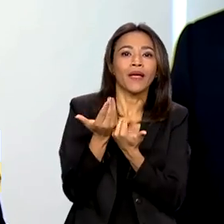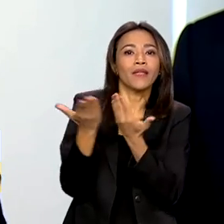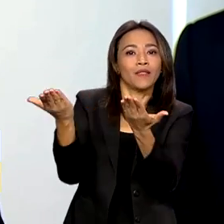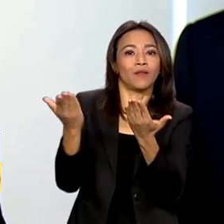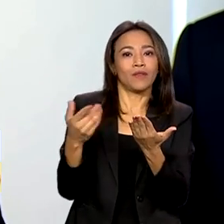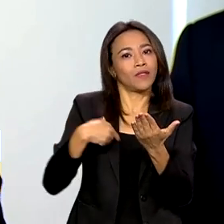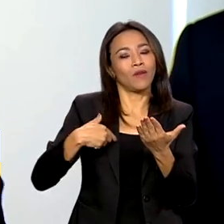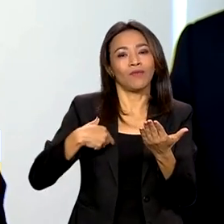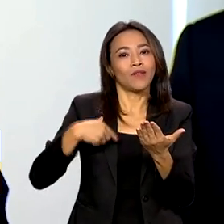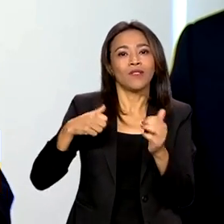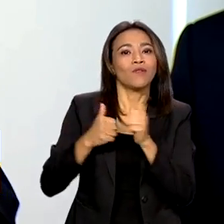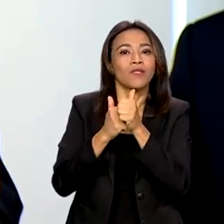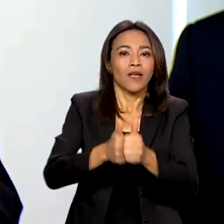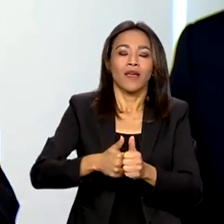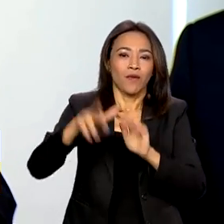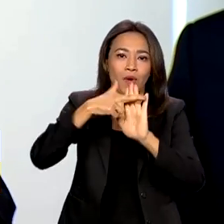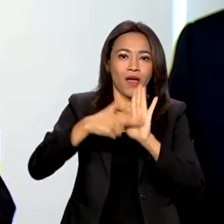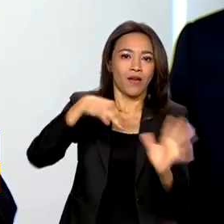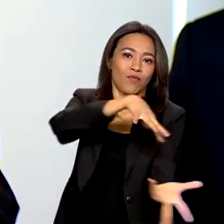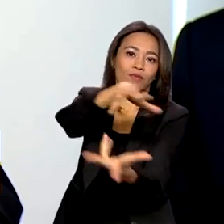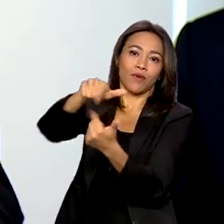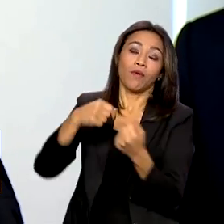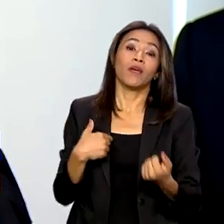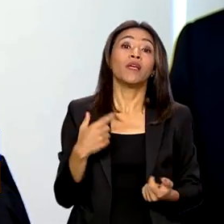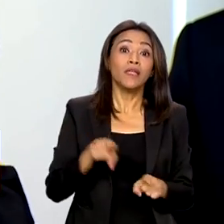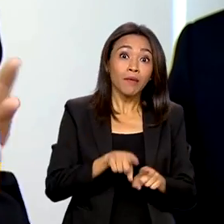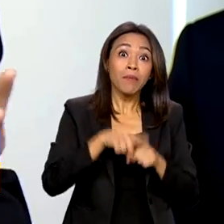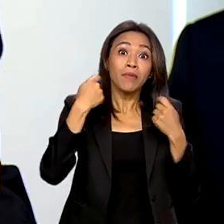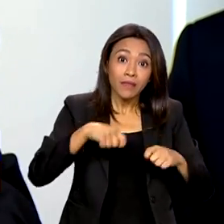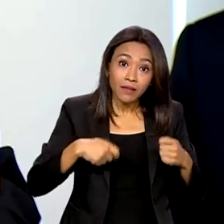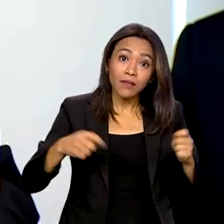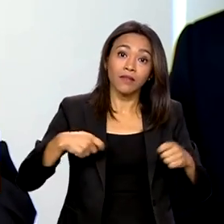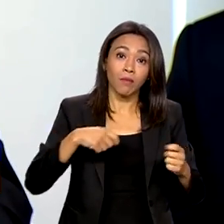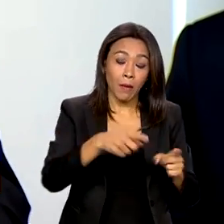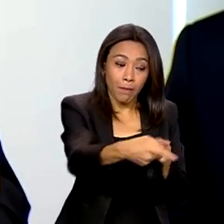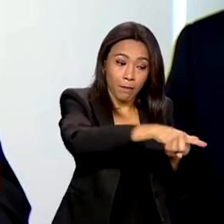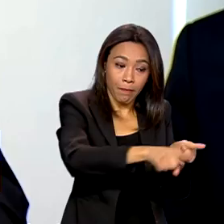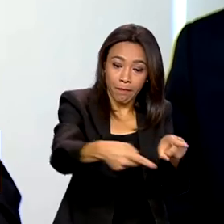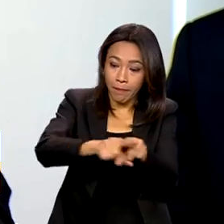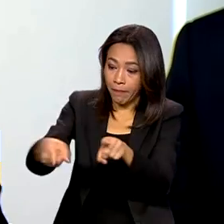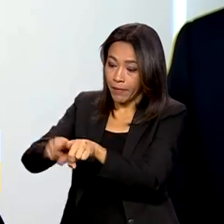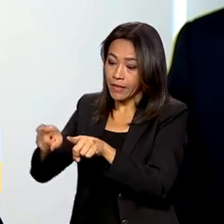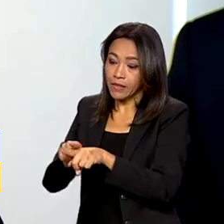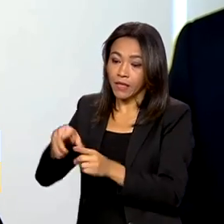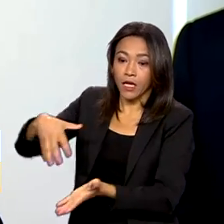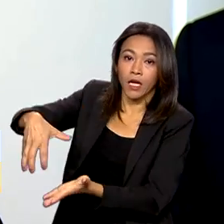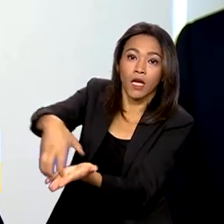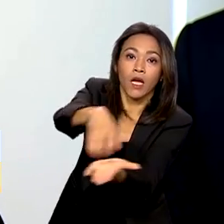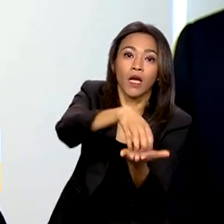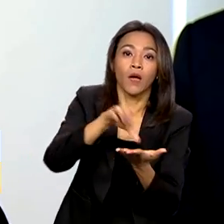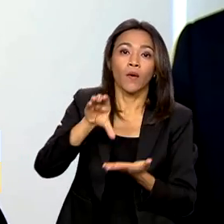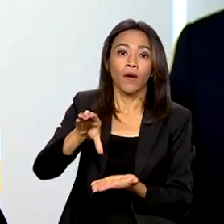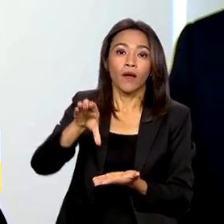E vou além, é possível parcerias com as SEASAS, é possível parcerias com a rede de comércios distribuidores.